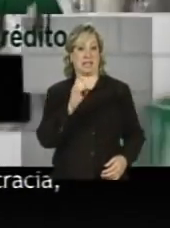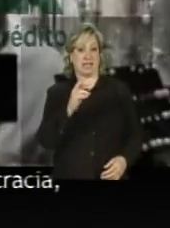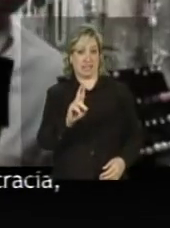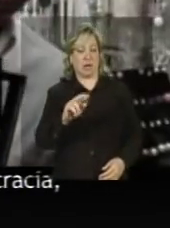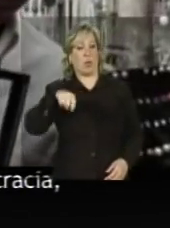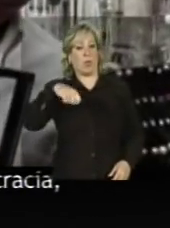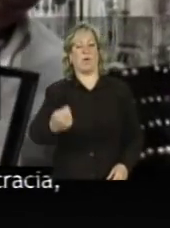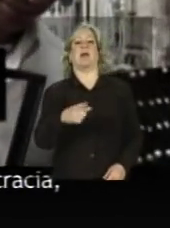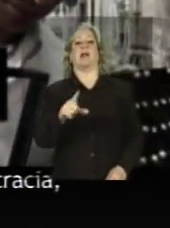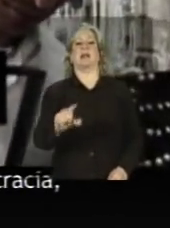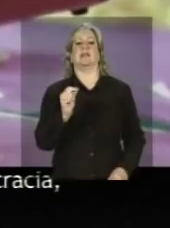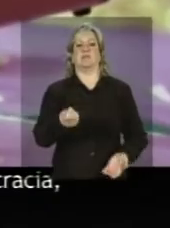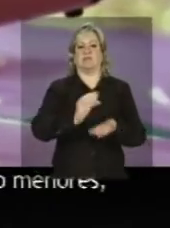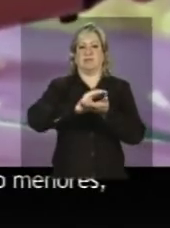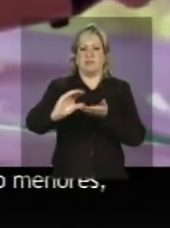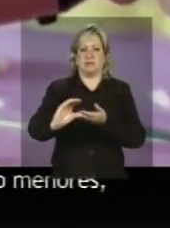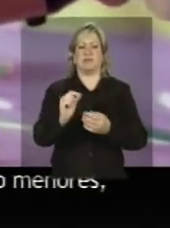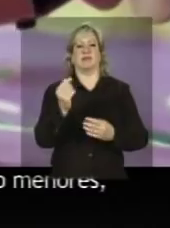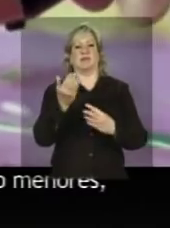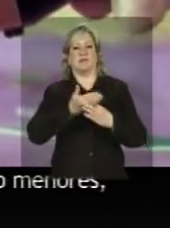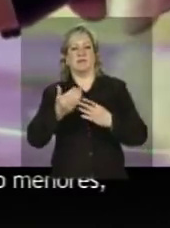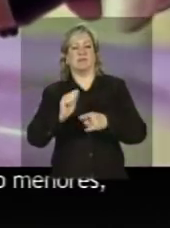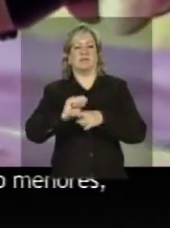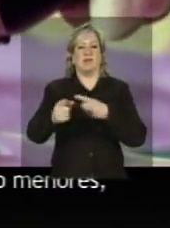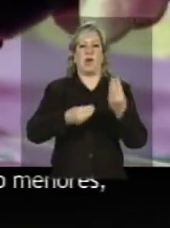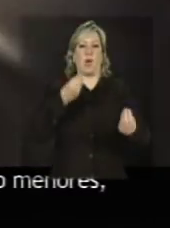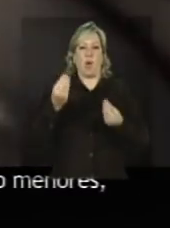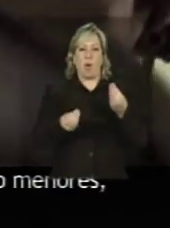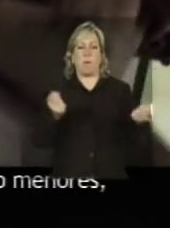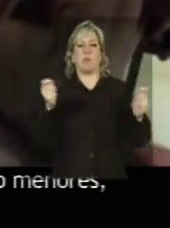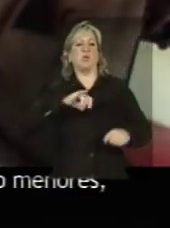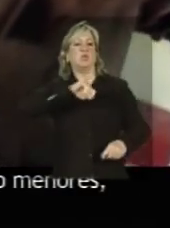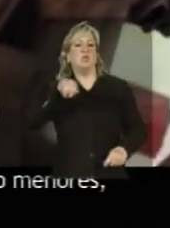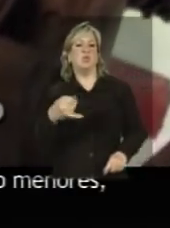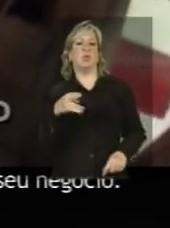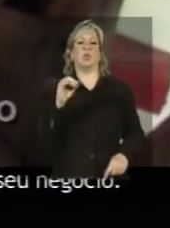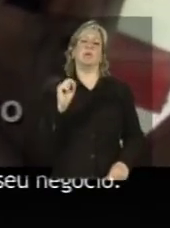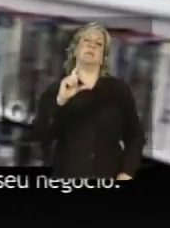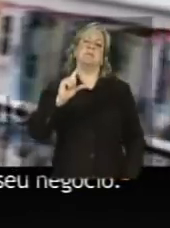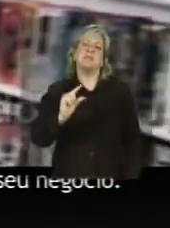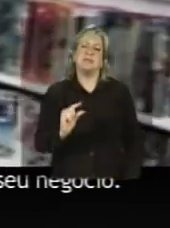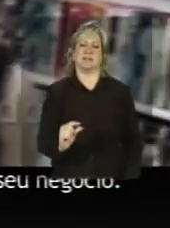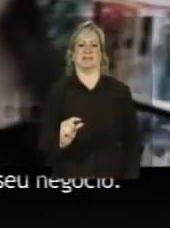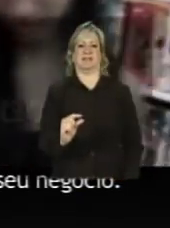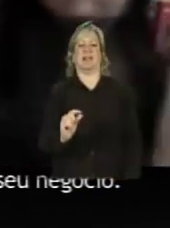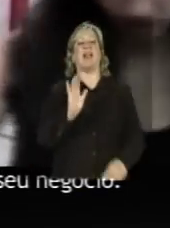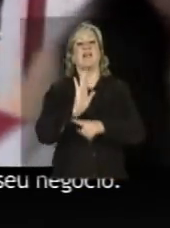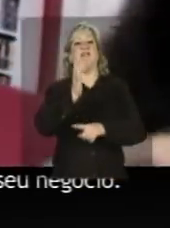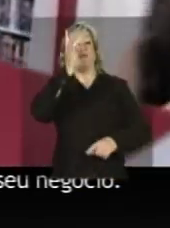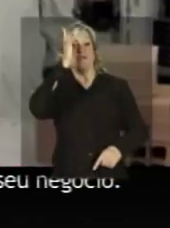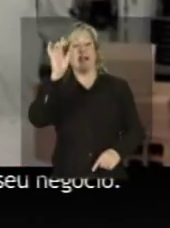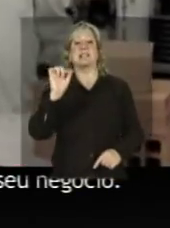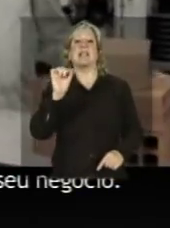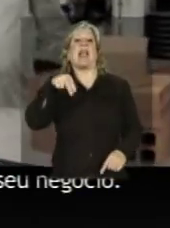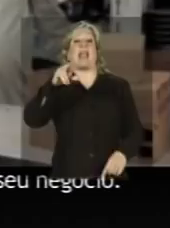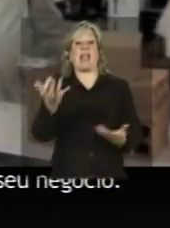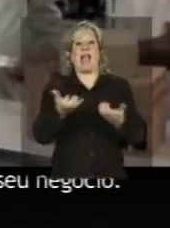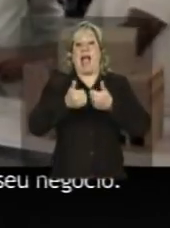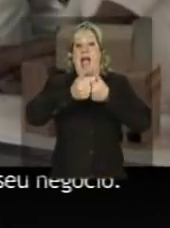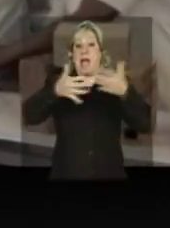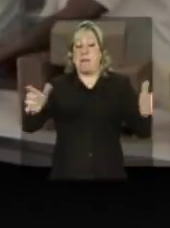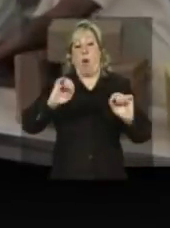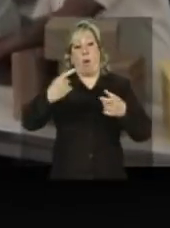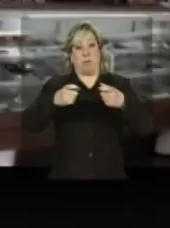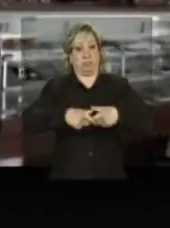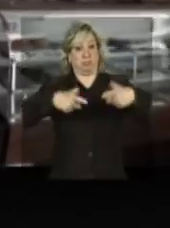linha de crédito sem burocracia, com mais recursos e com juros muito menores. Ideal para quem quer abrir ou ampliar seu